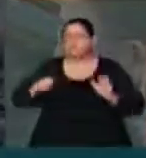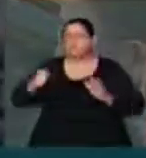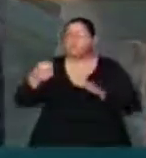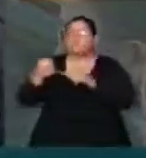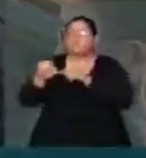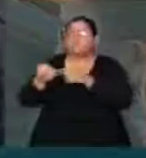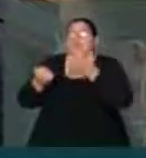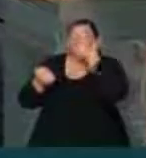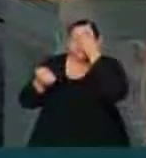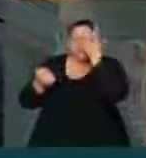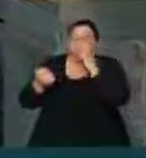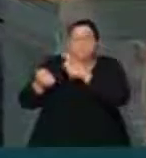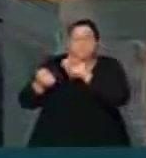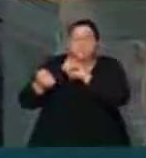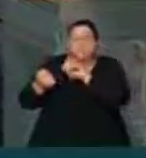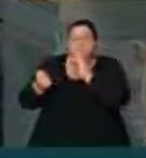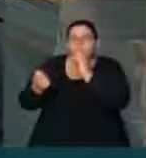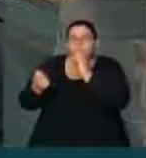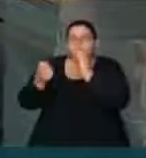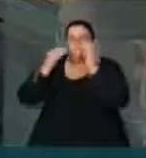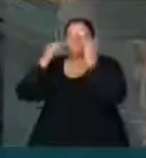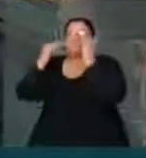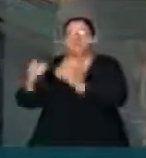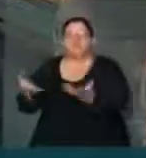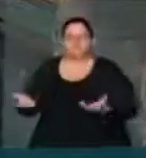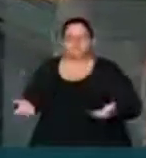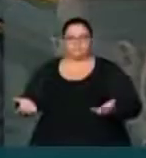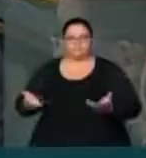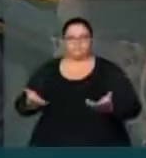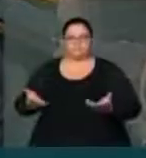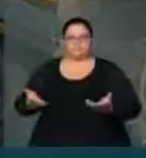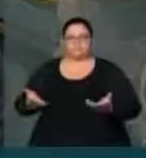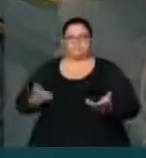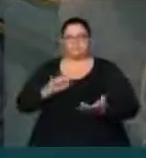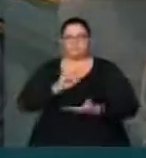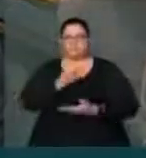a questão de ordem levantada pelo deputado Ivan Valente tem toda a razão de ser